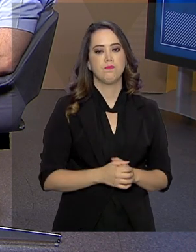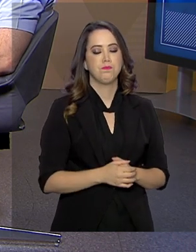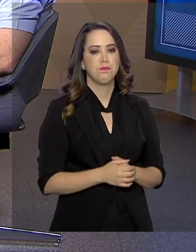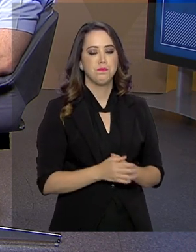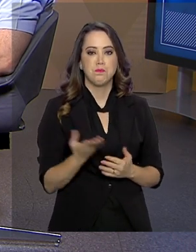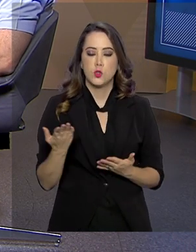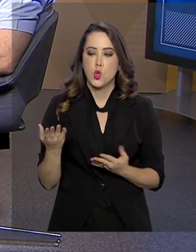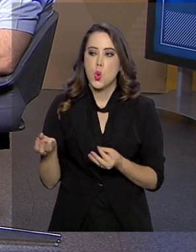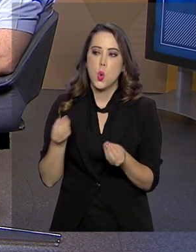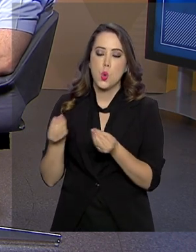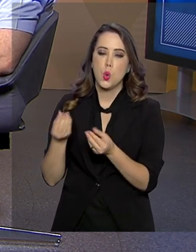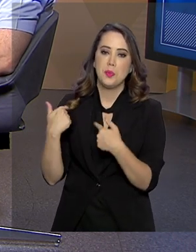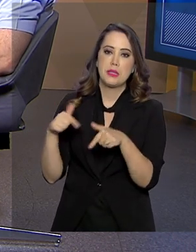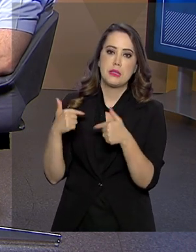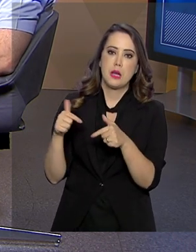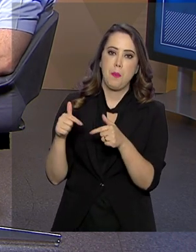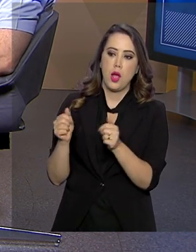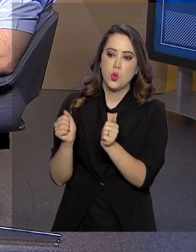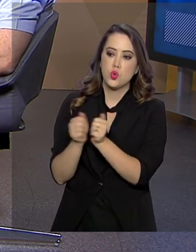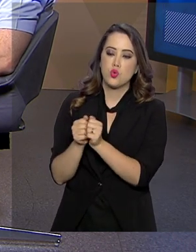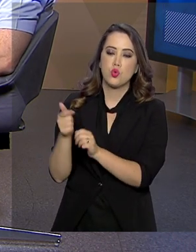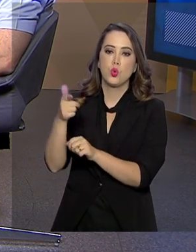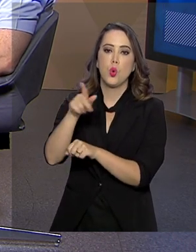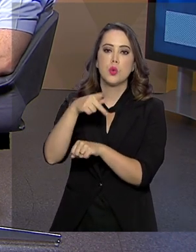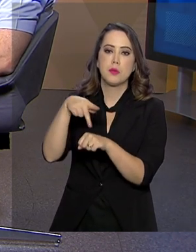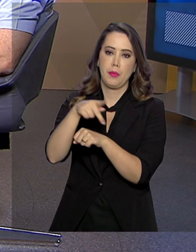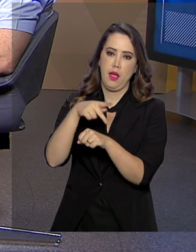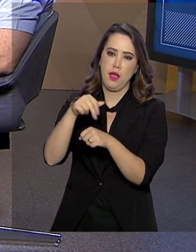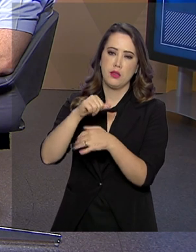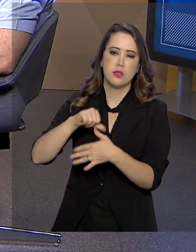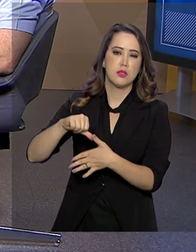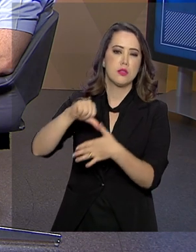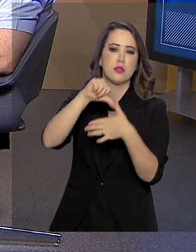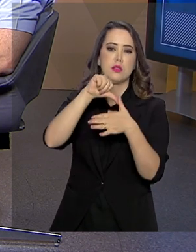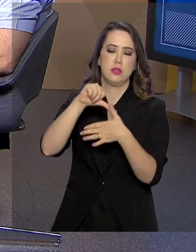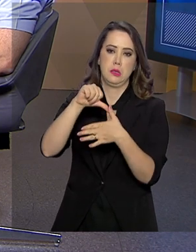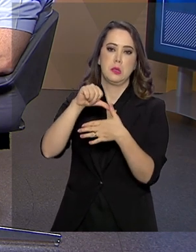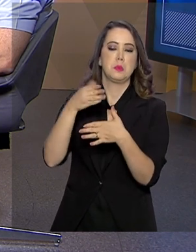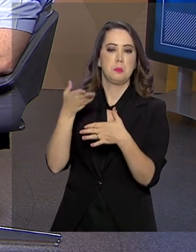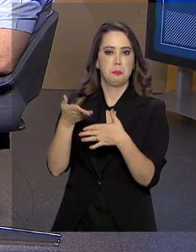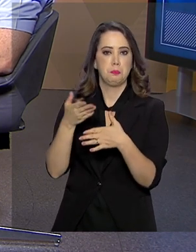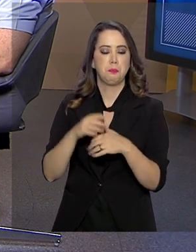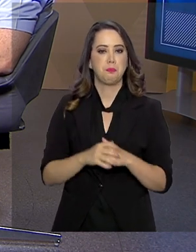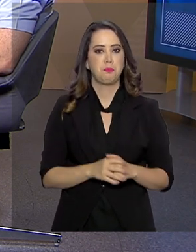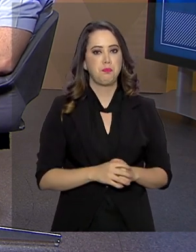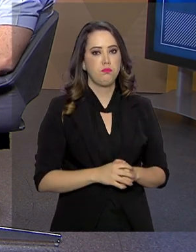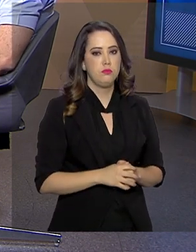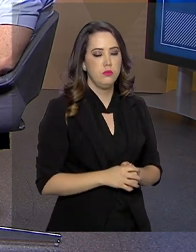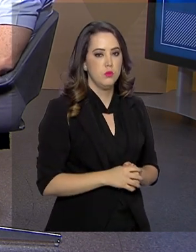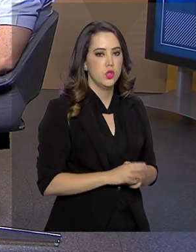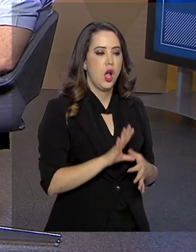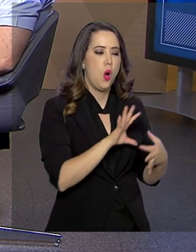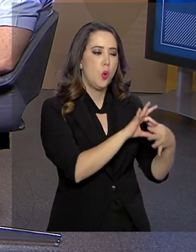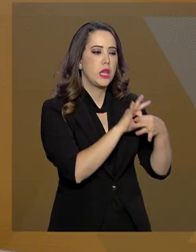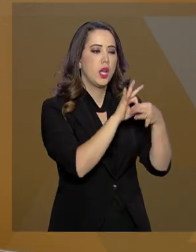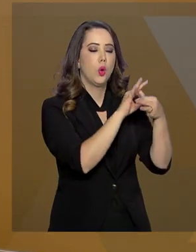cooperação com os países sul-americanos no PEPIF? Paulo, a cooperação internacional, como nós